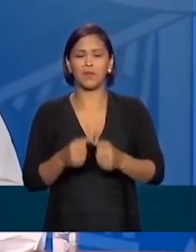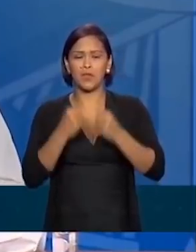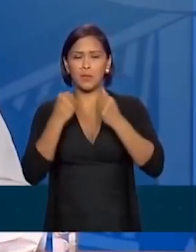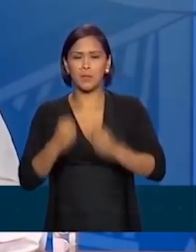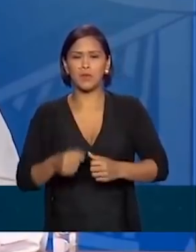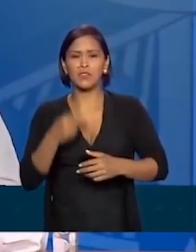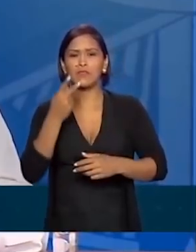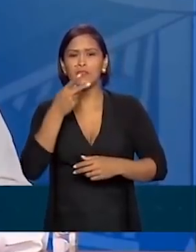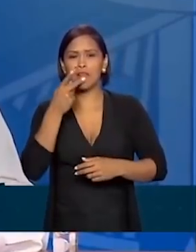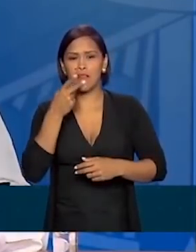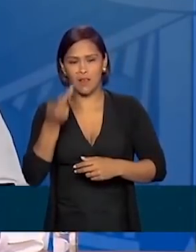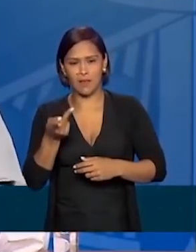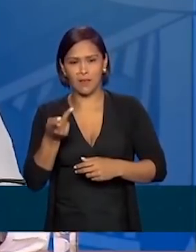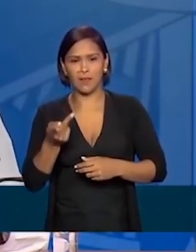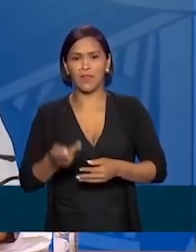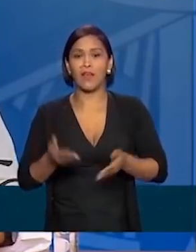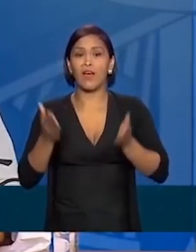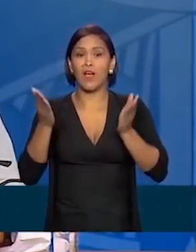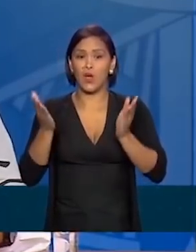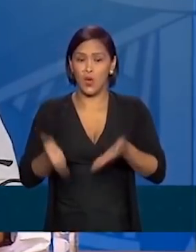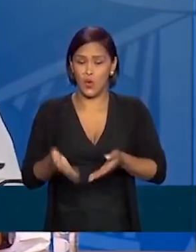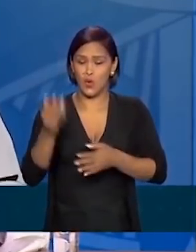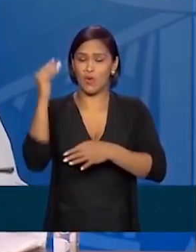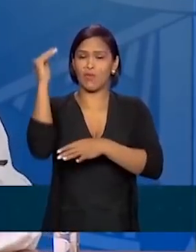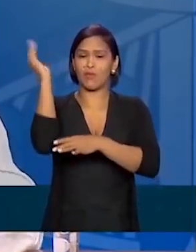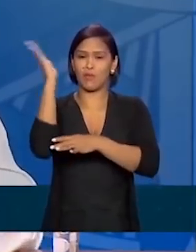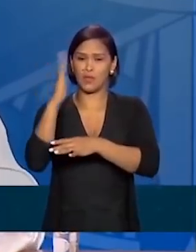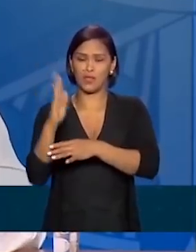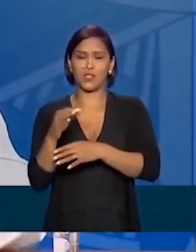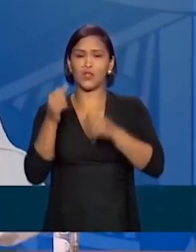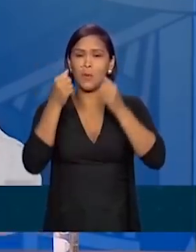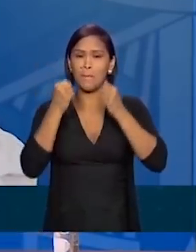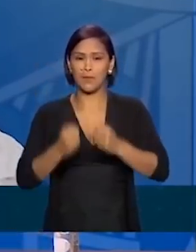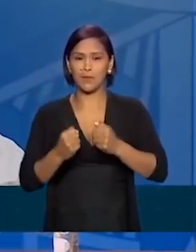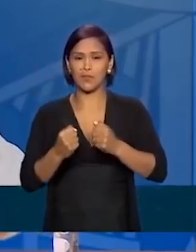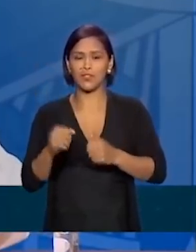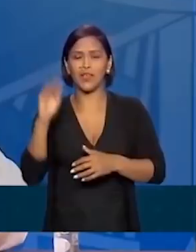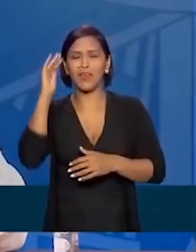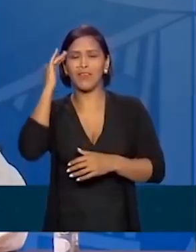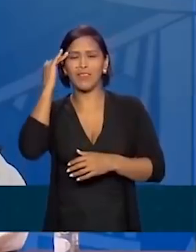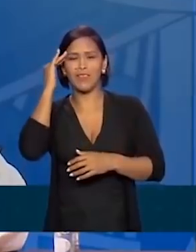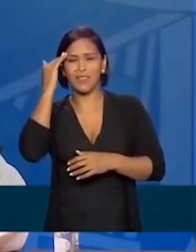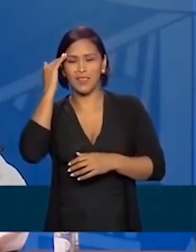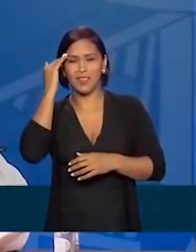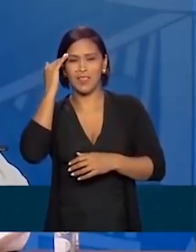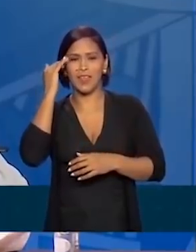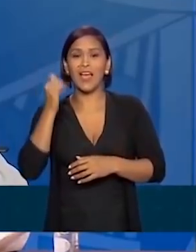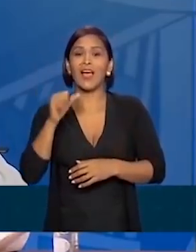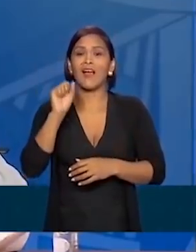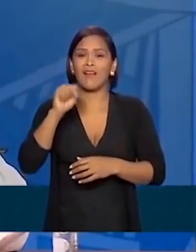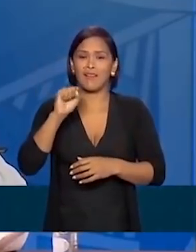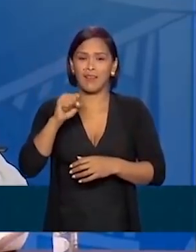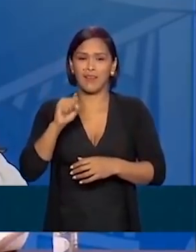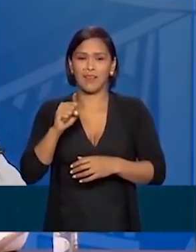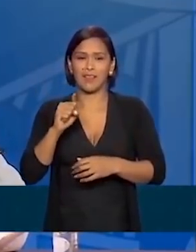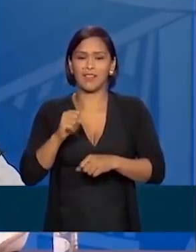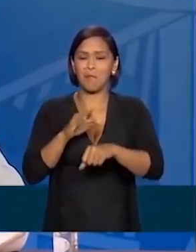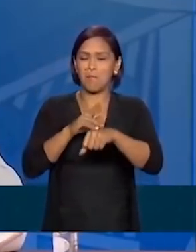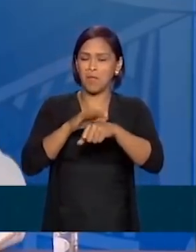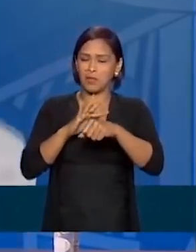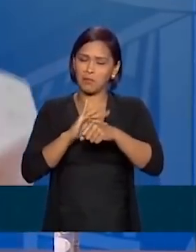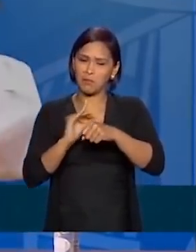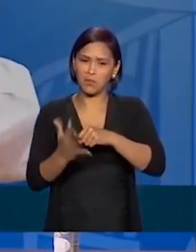estamos mais preparados, entendemos aonde vamos, aí a gente vai liberando e monitorando pela epidemiologia.